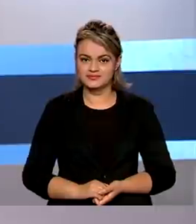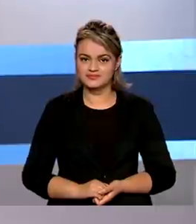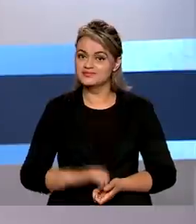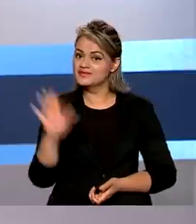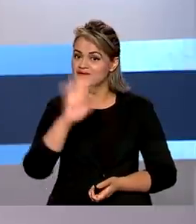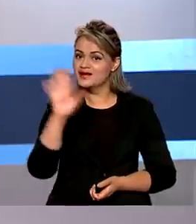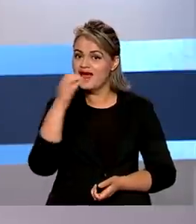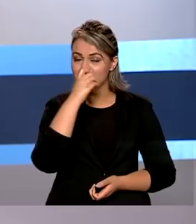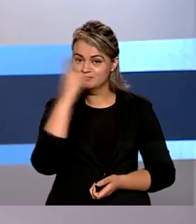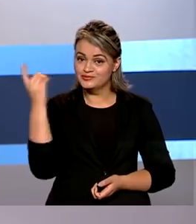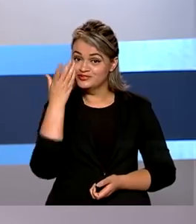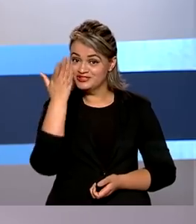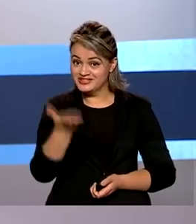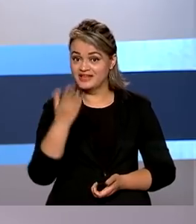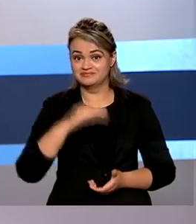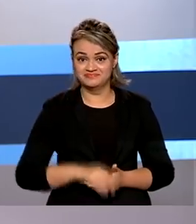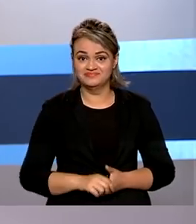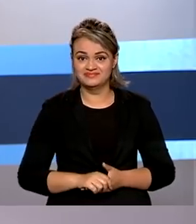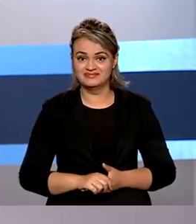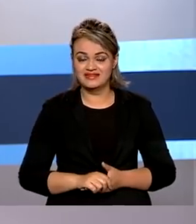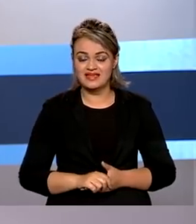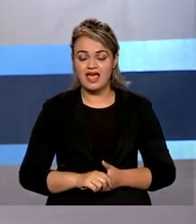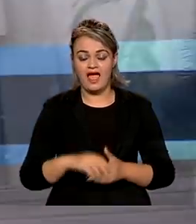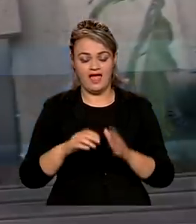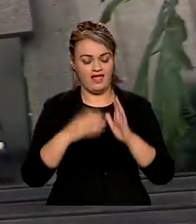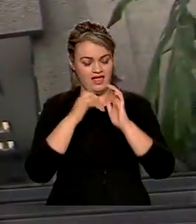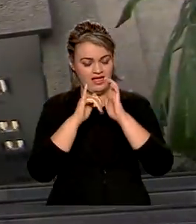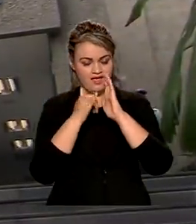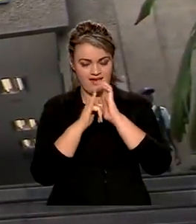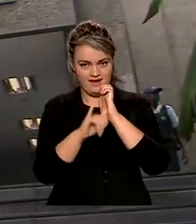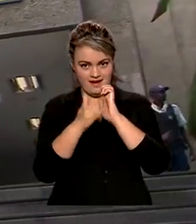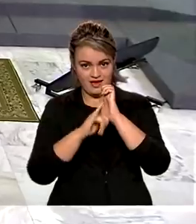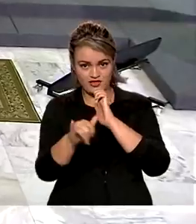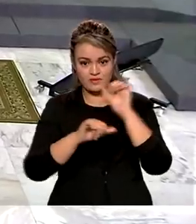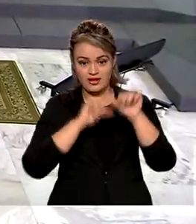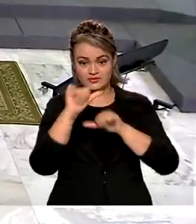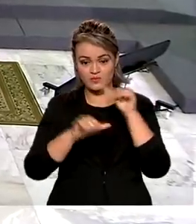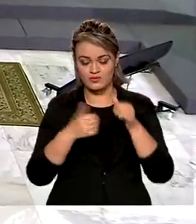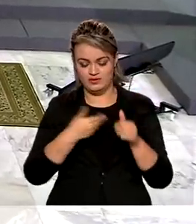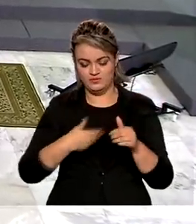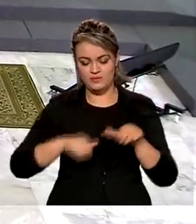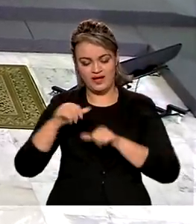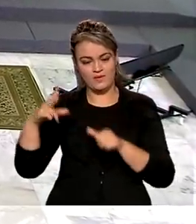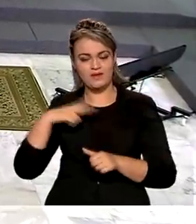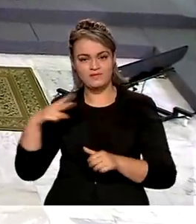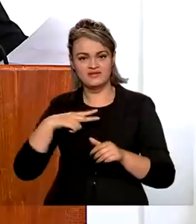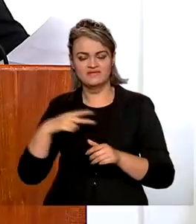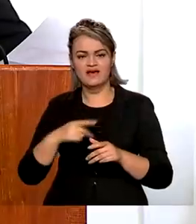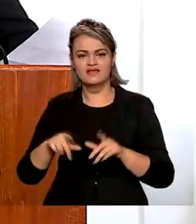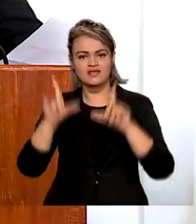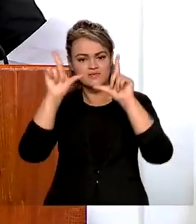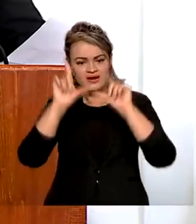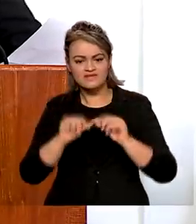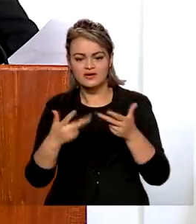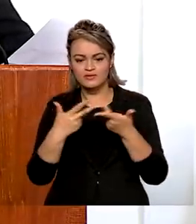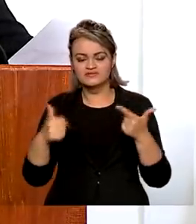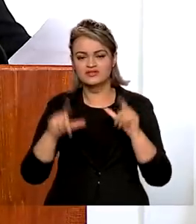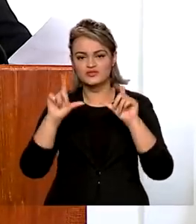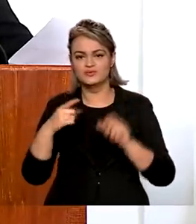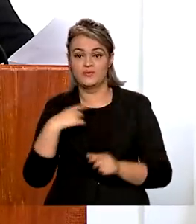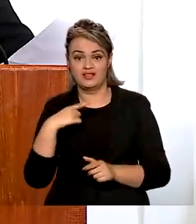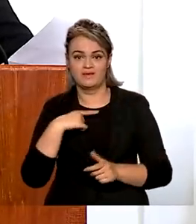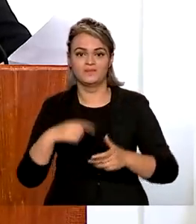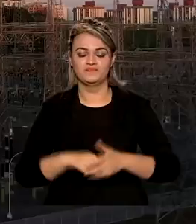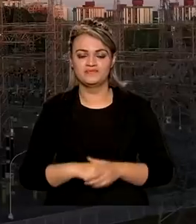Olá, bom dia pra você. Capitalização da Eletrobras prevê investimentos e redução de custos para o consumidor.